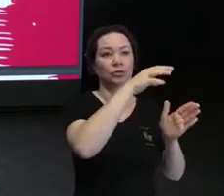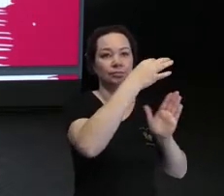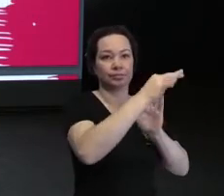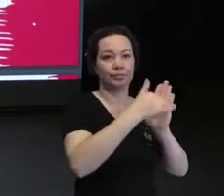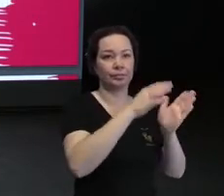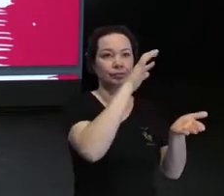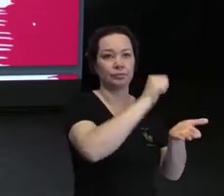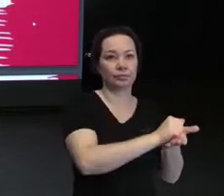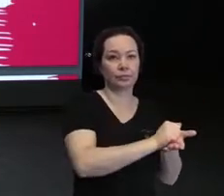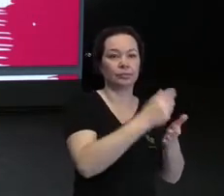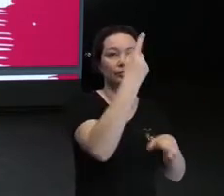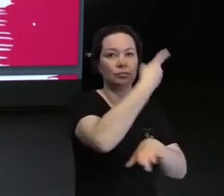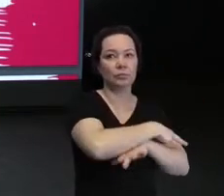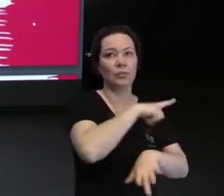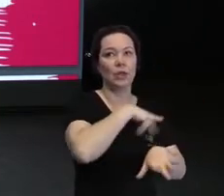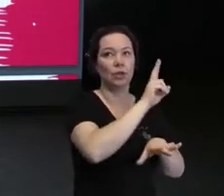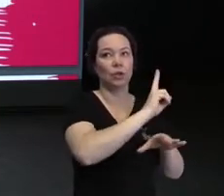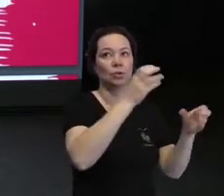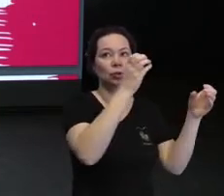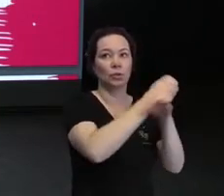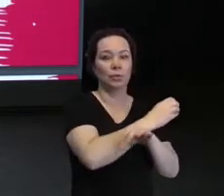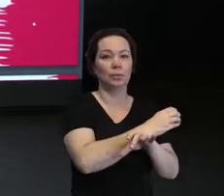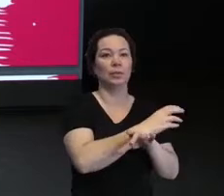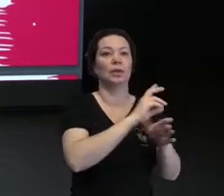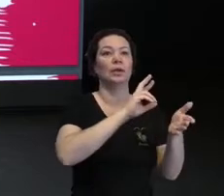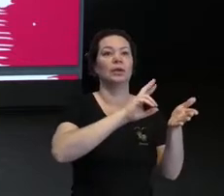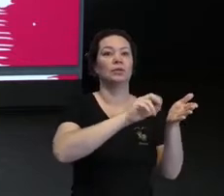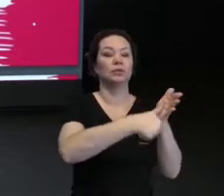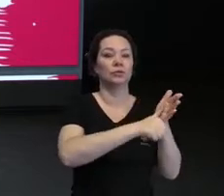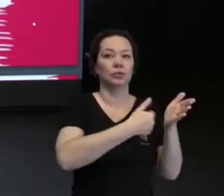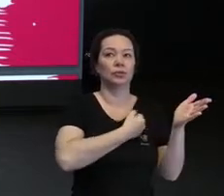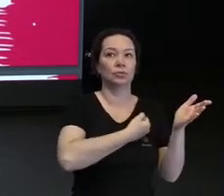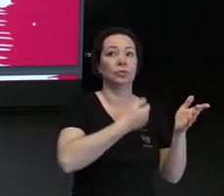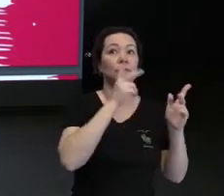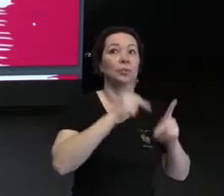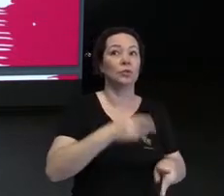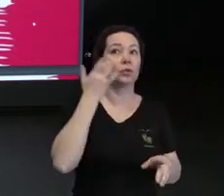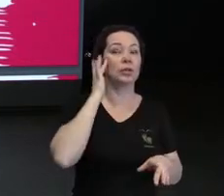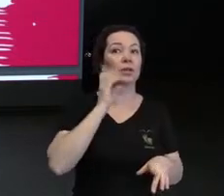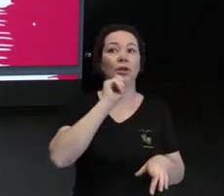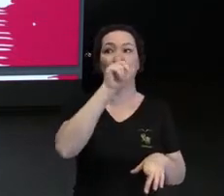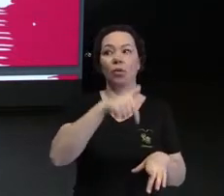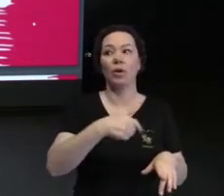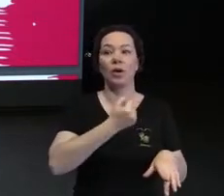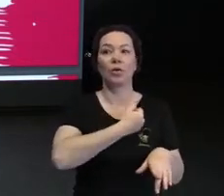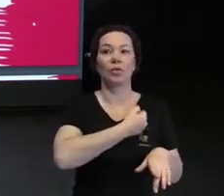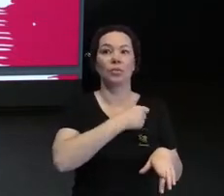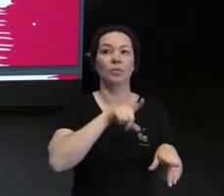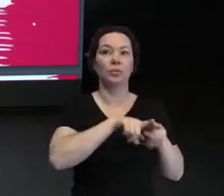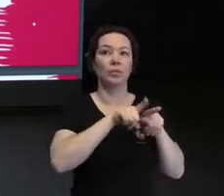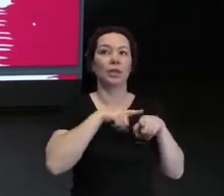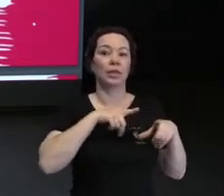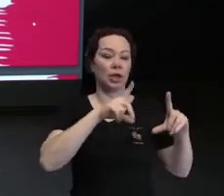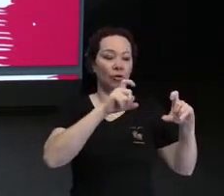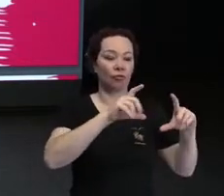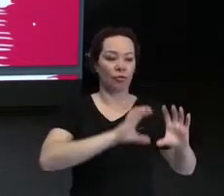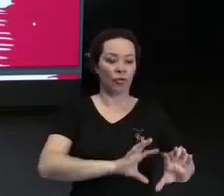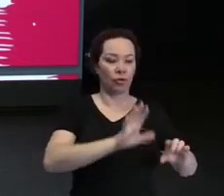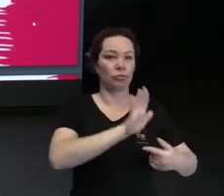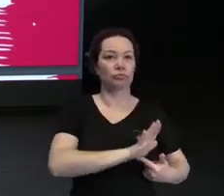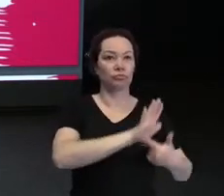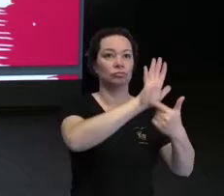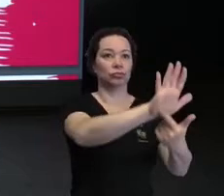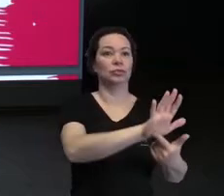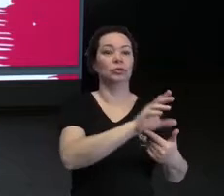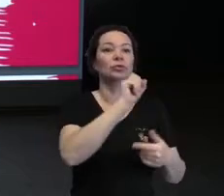dados pessoais, então tem o nome completo, RG, e para a pessoa entender qual é o número do RG, tem uma foto do RG destacando